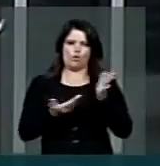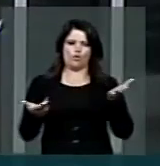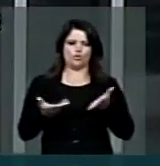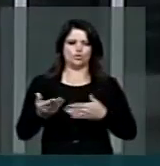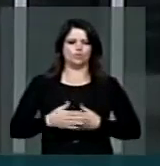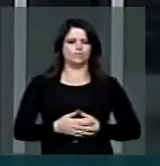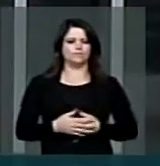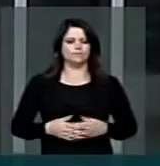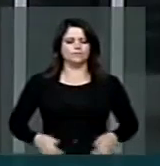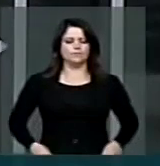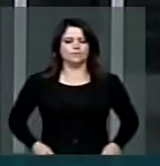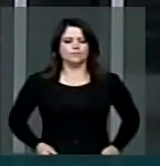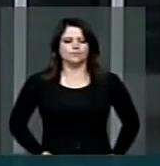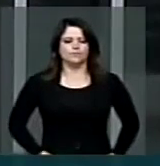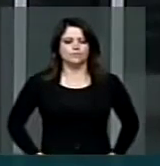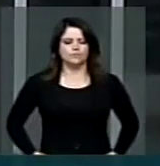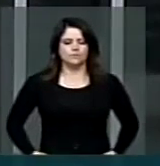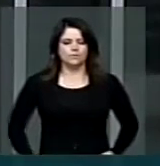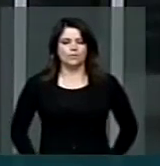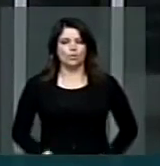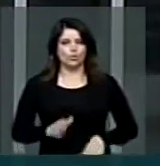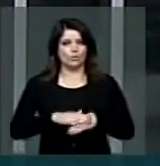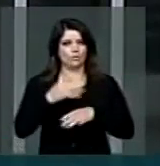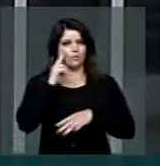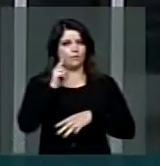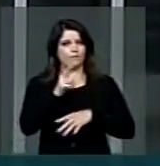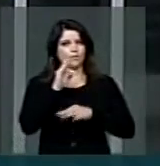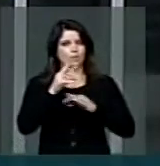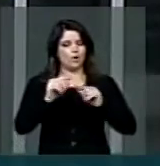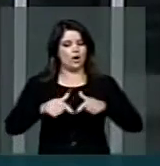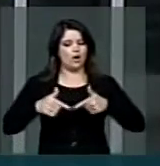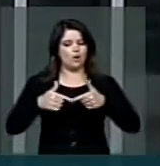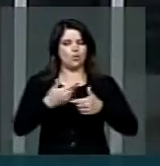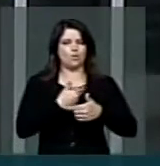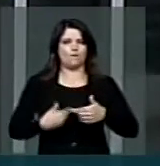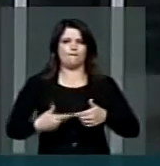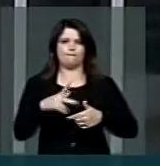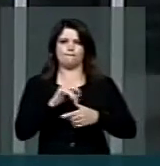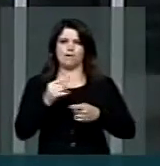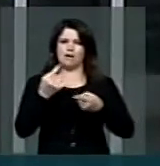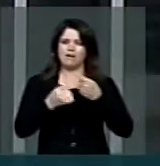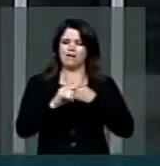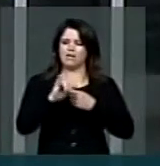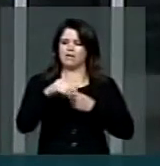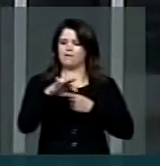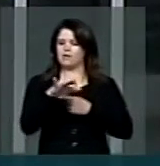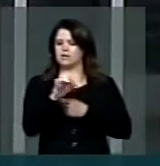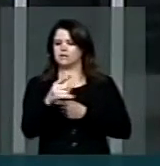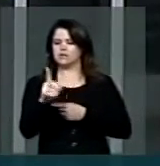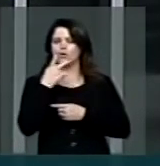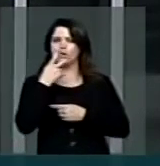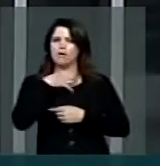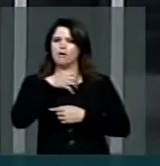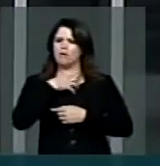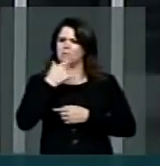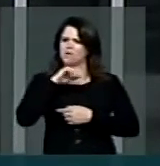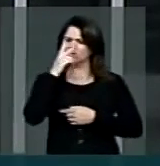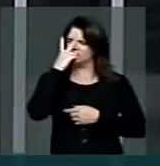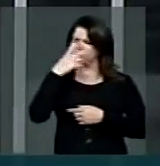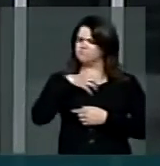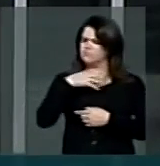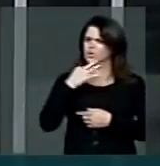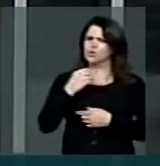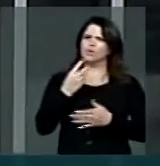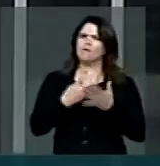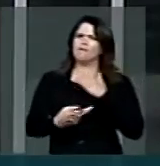no momento em que assistimos à luta do governo contra a inflação, a sensação que temos de voltar a